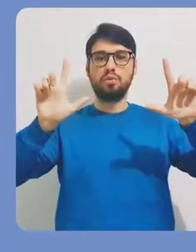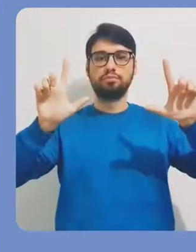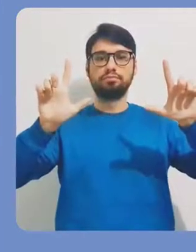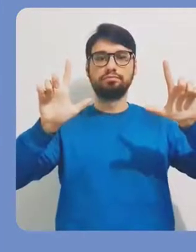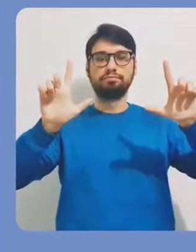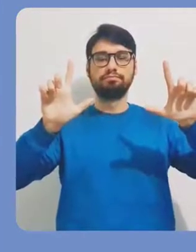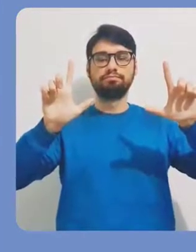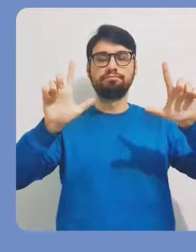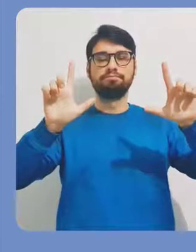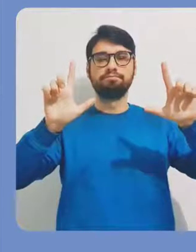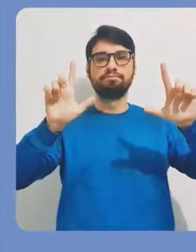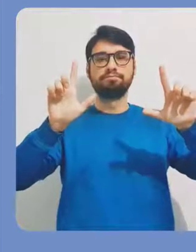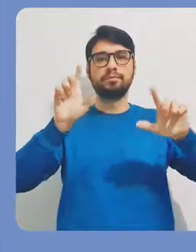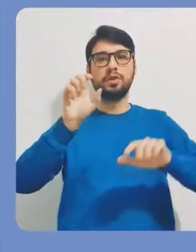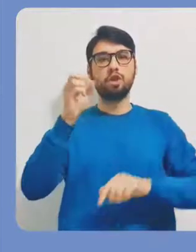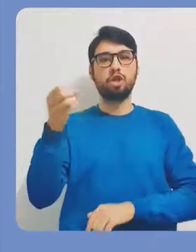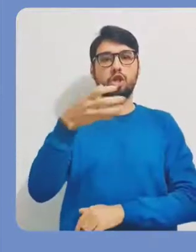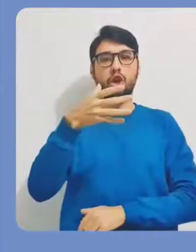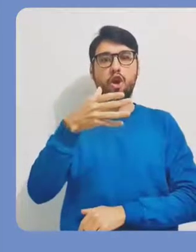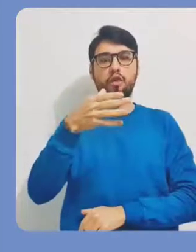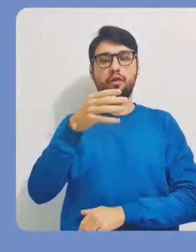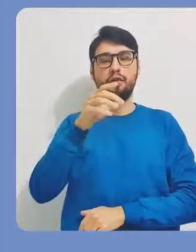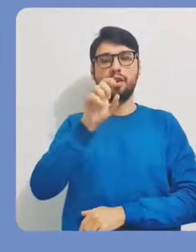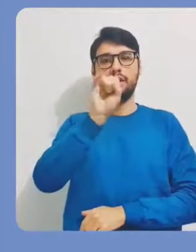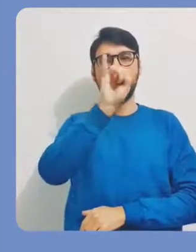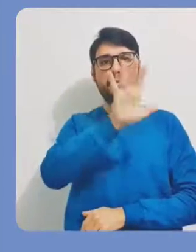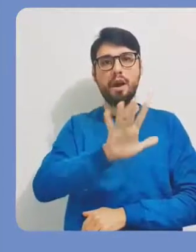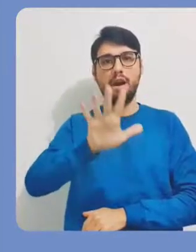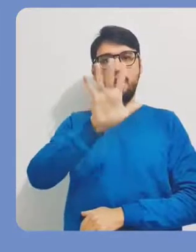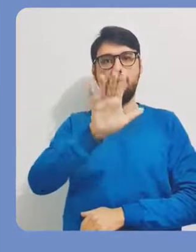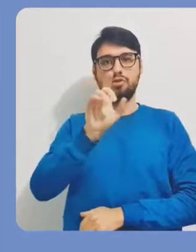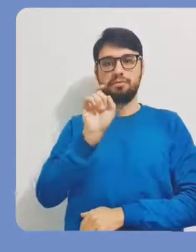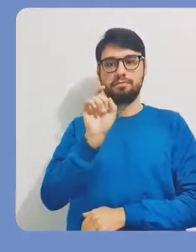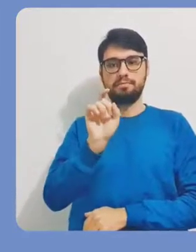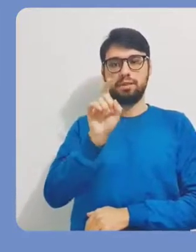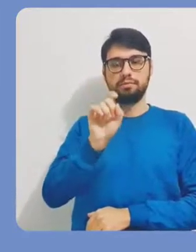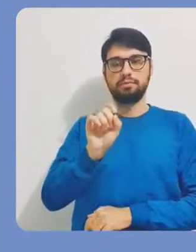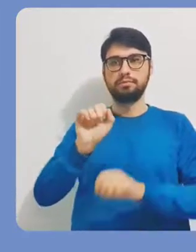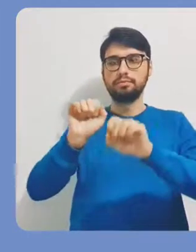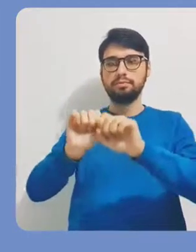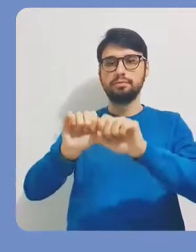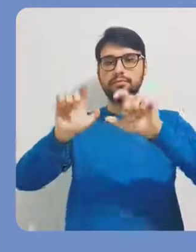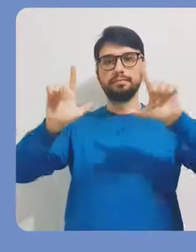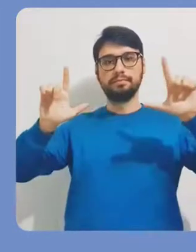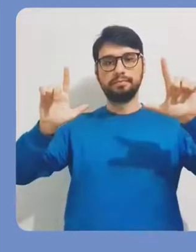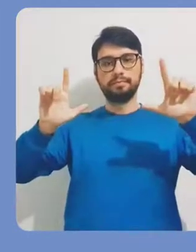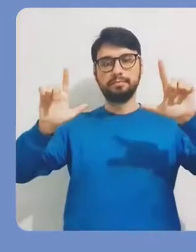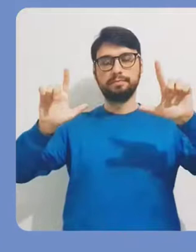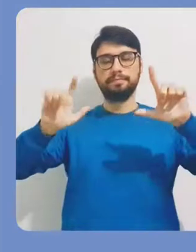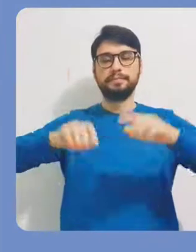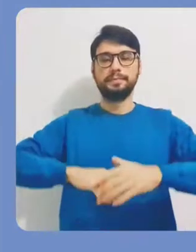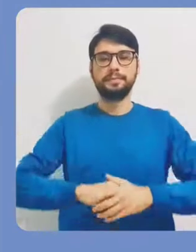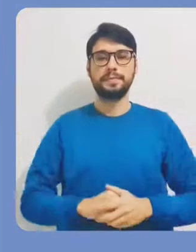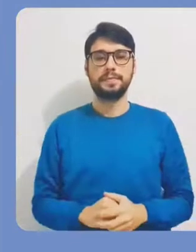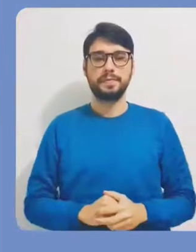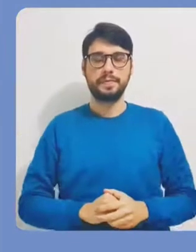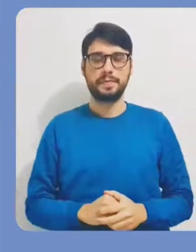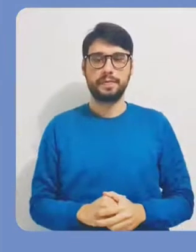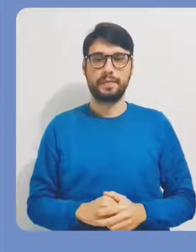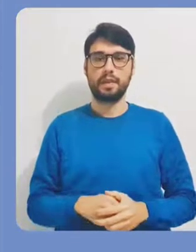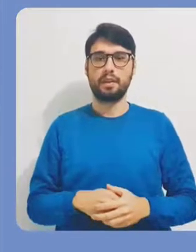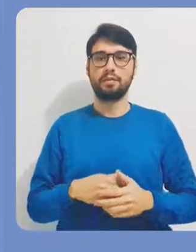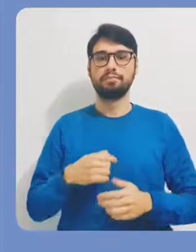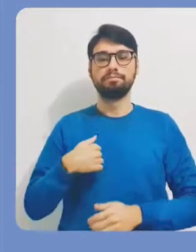e eu vou ser redirecionado para incluir uma imagem. Então, eu posso selecionar uma imagem clicando nesta